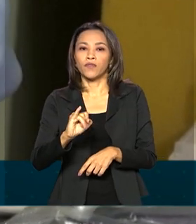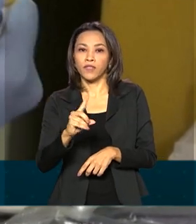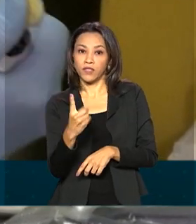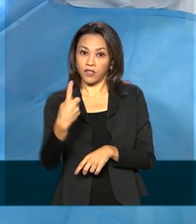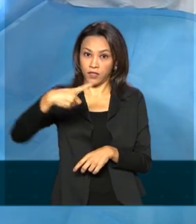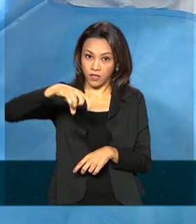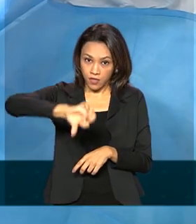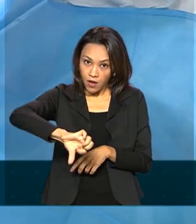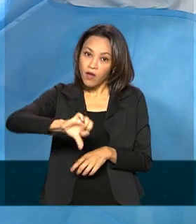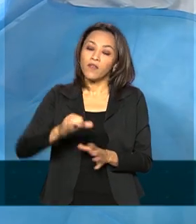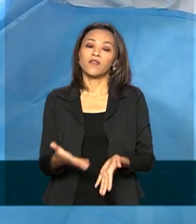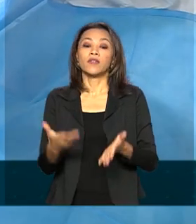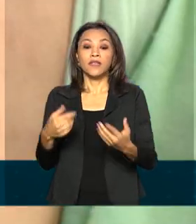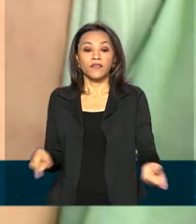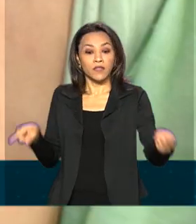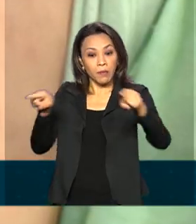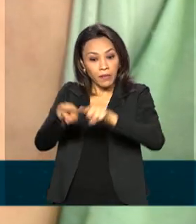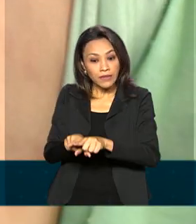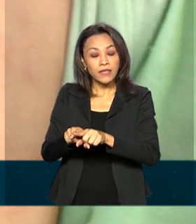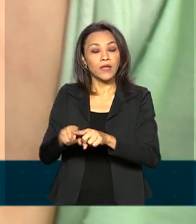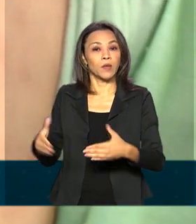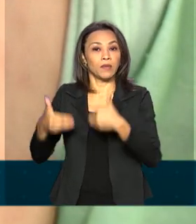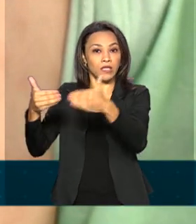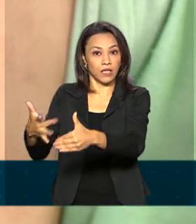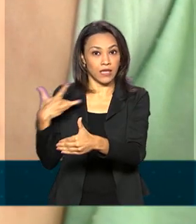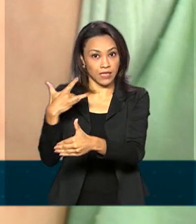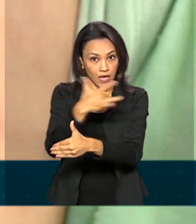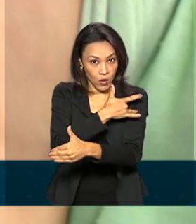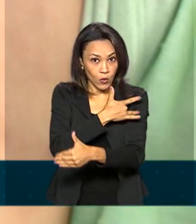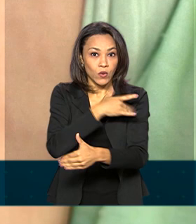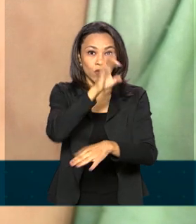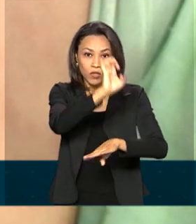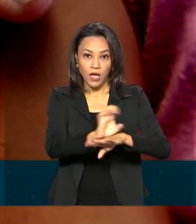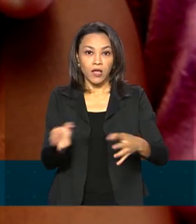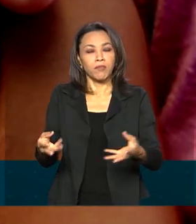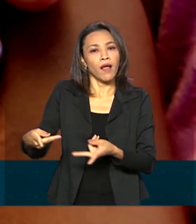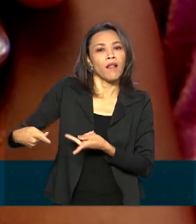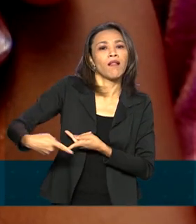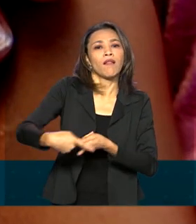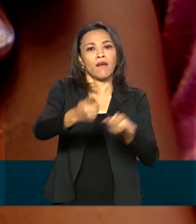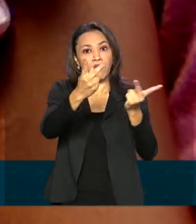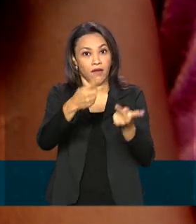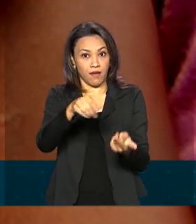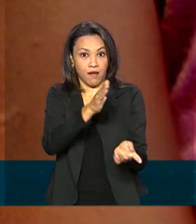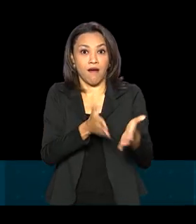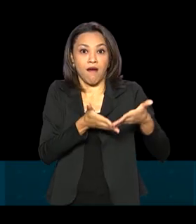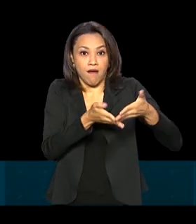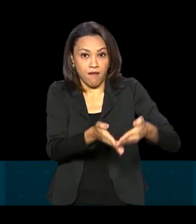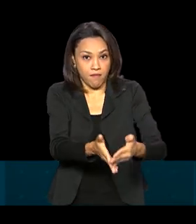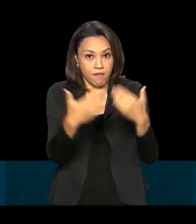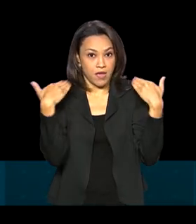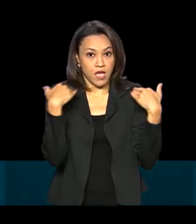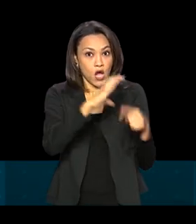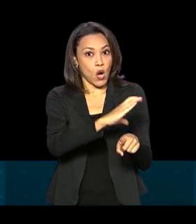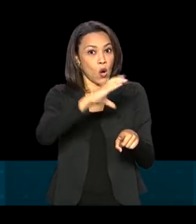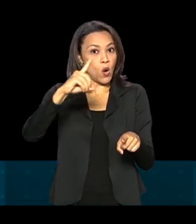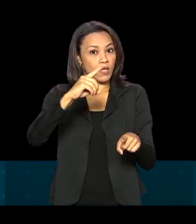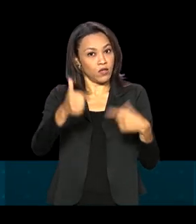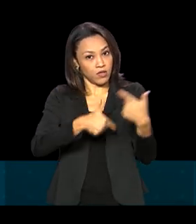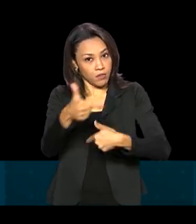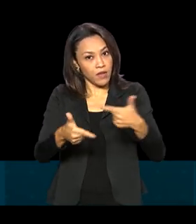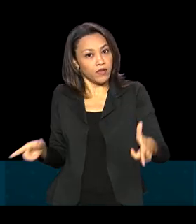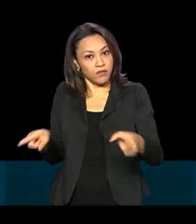parceria com o Ministério da Saúde para levar oxigênio para Manaus. A Marinha coordena a ação. A